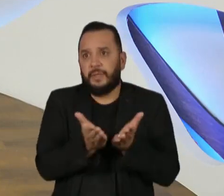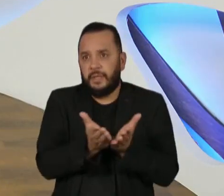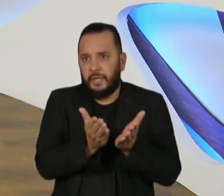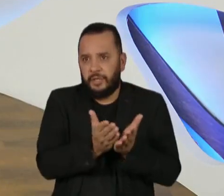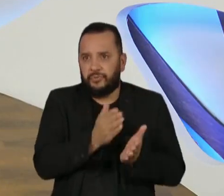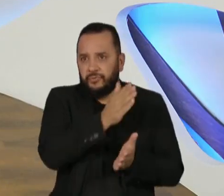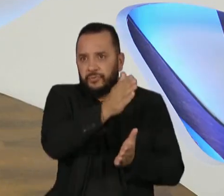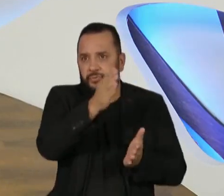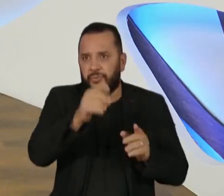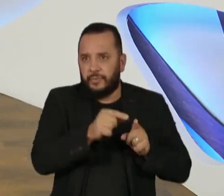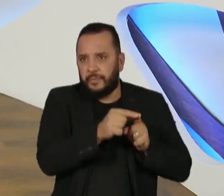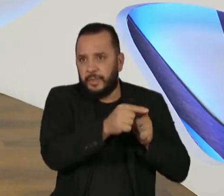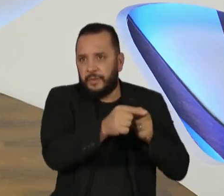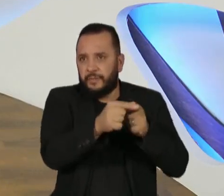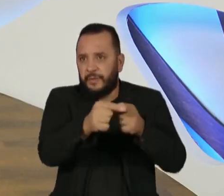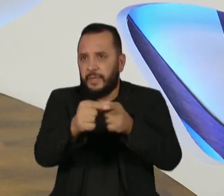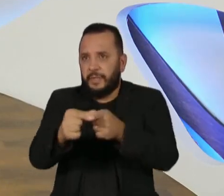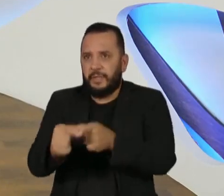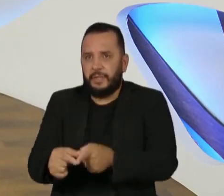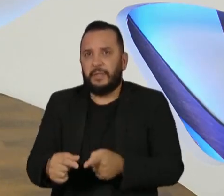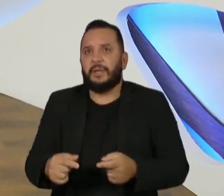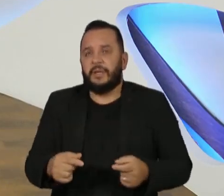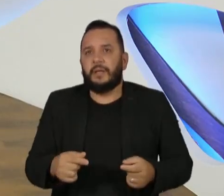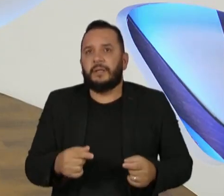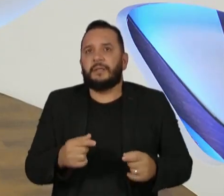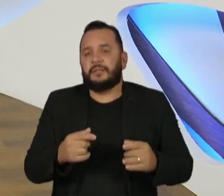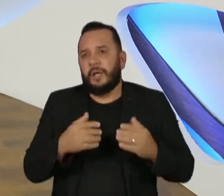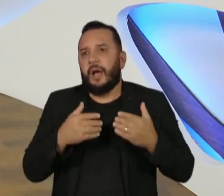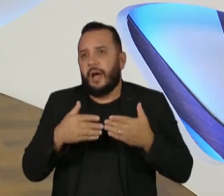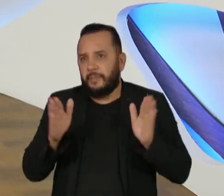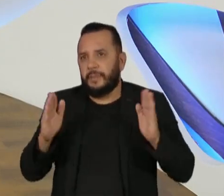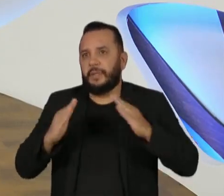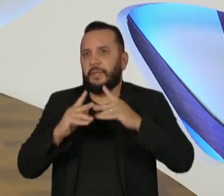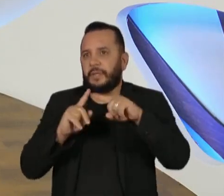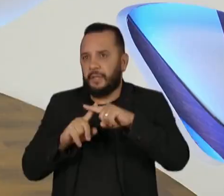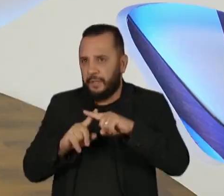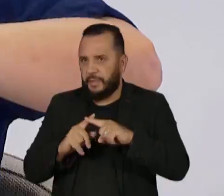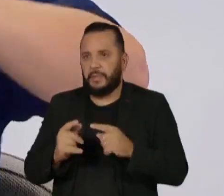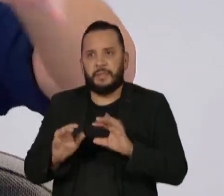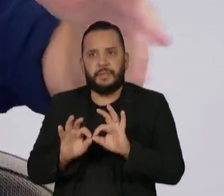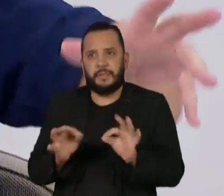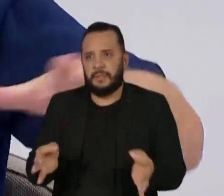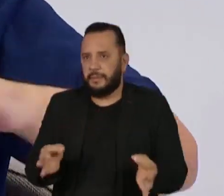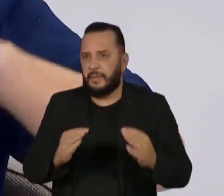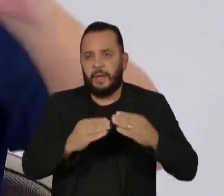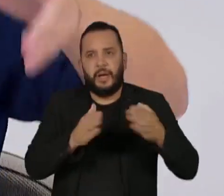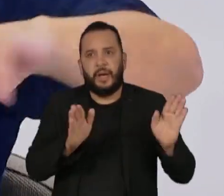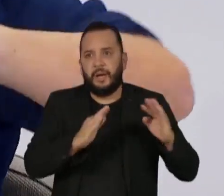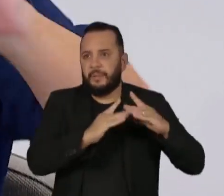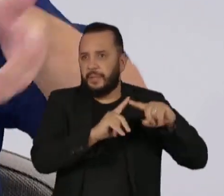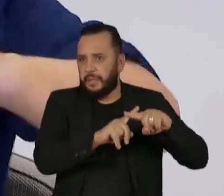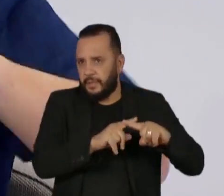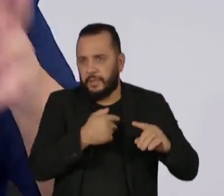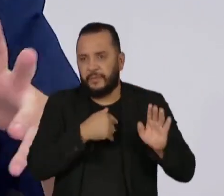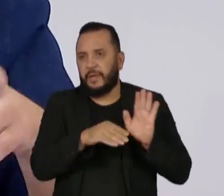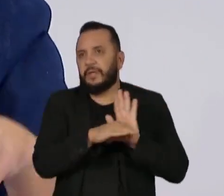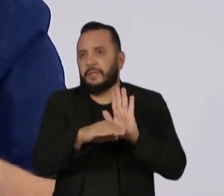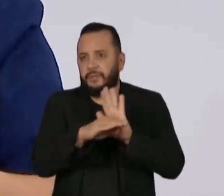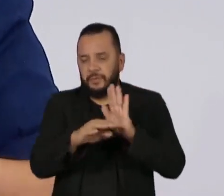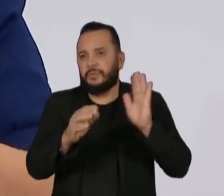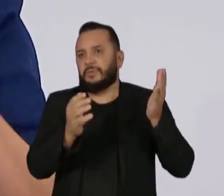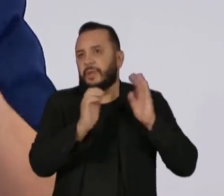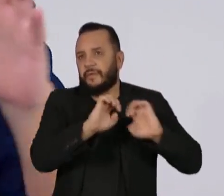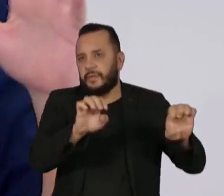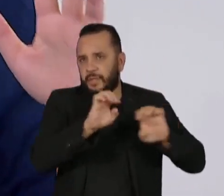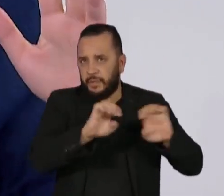feito, entendeu? Se o Vaticano deixasse, a gente queria abrir igreja em qualquer lugar, mesmo que seja só um barraco, entendeu? E a gente vai, faz o que der, vai fazendo a evangelização